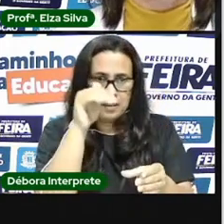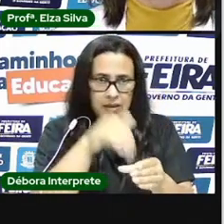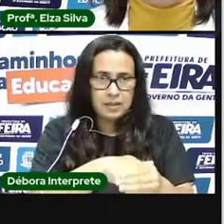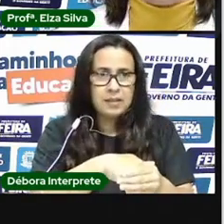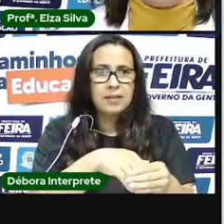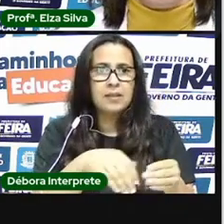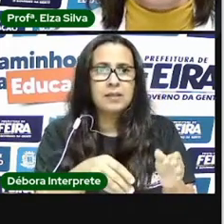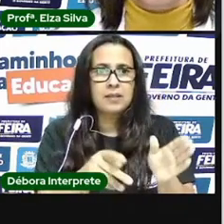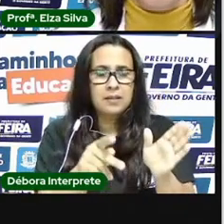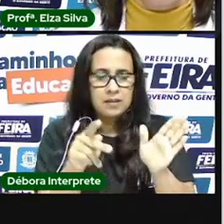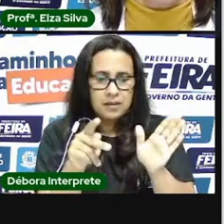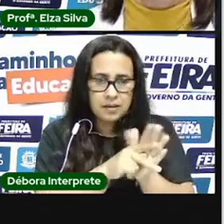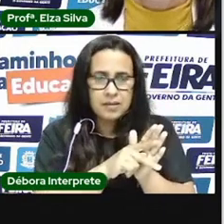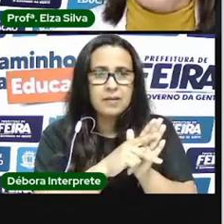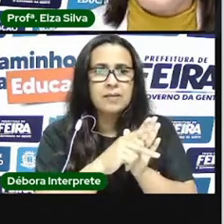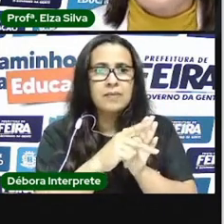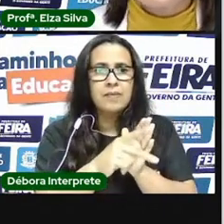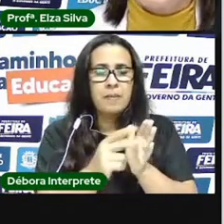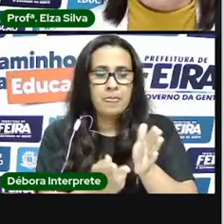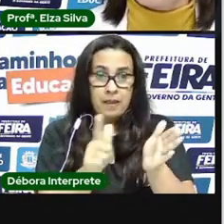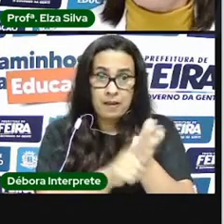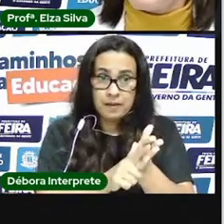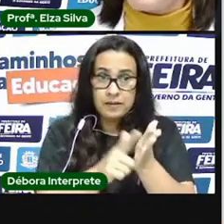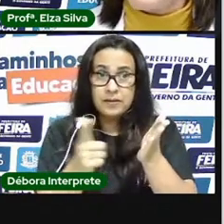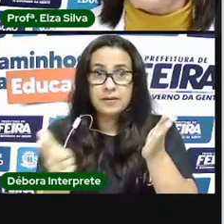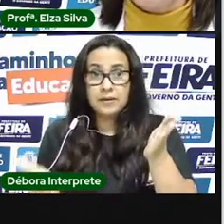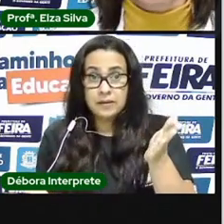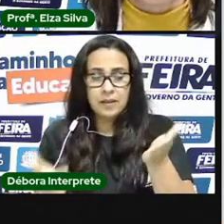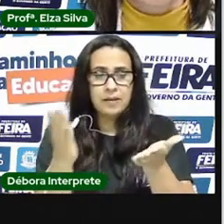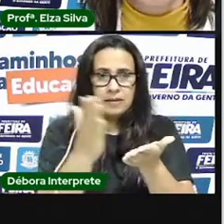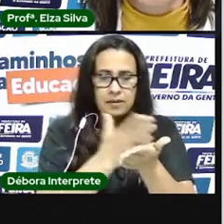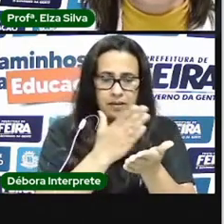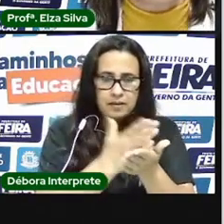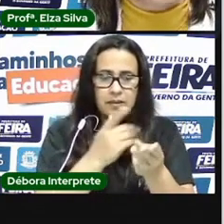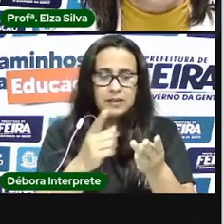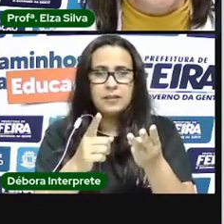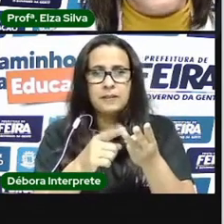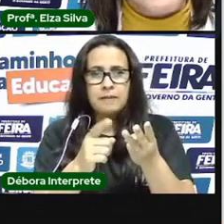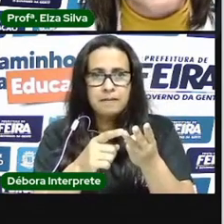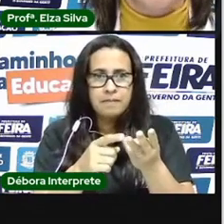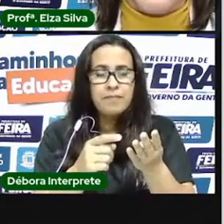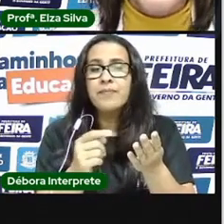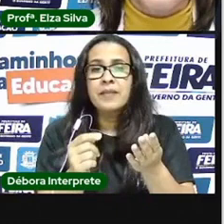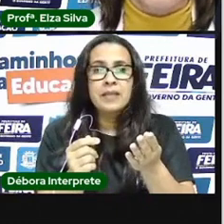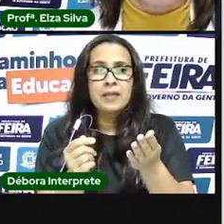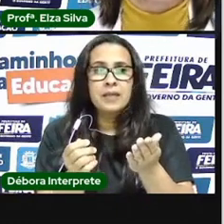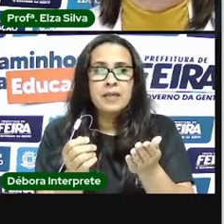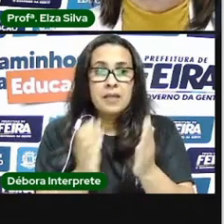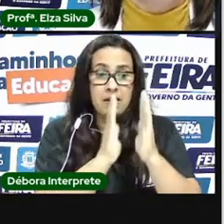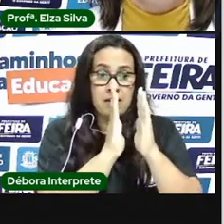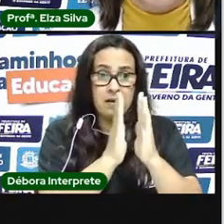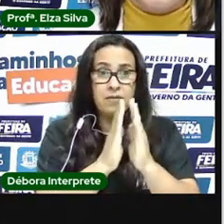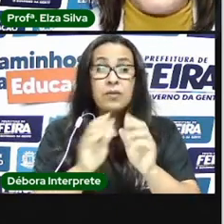publicações gráficas como os jornais as revistas os livros os altidós por exemplo